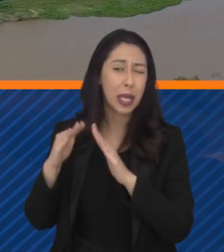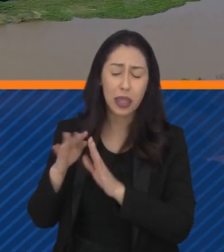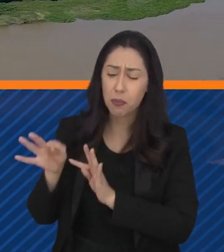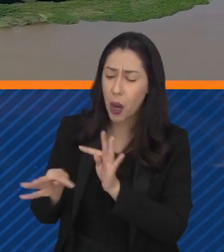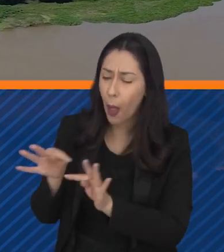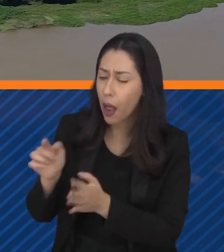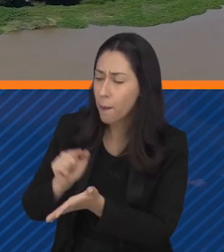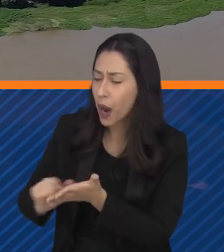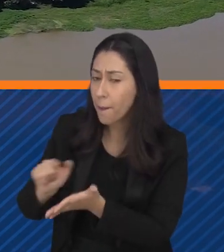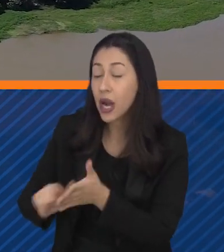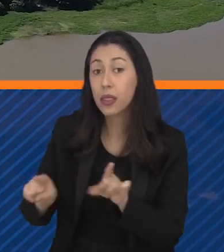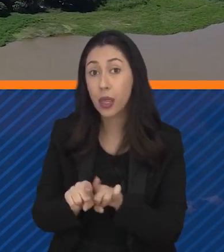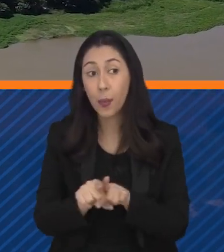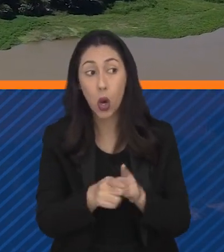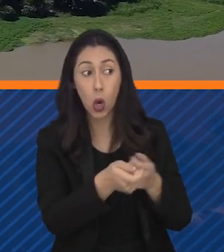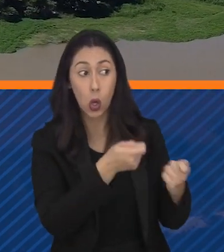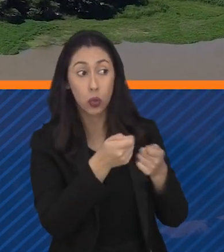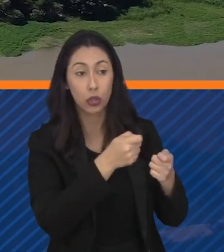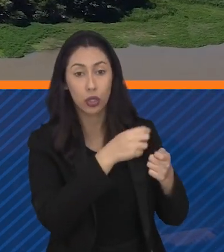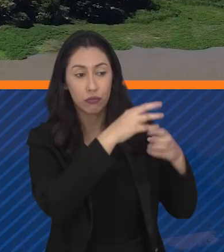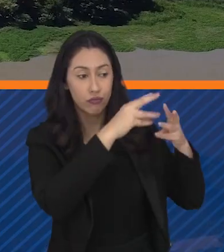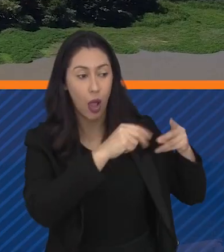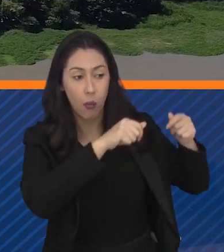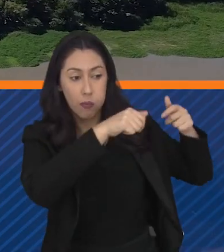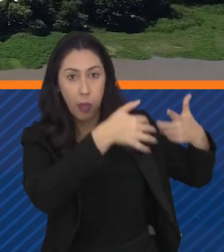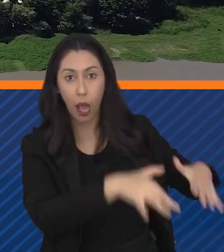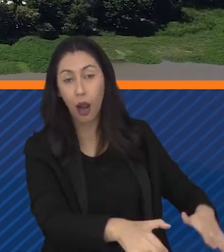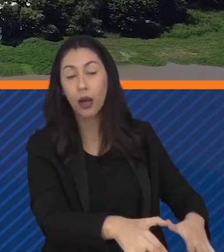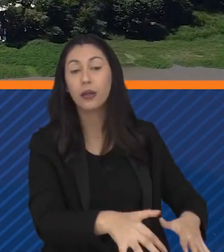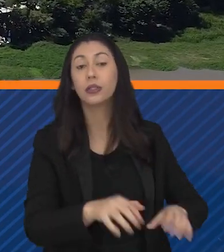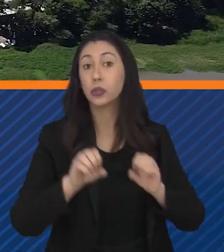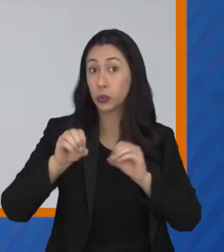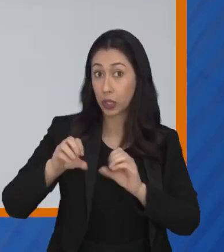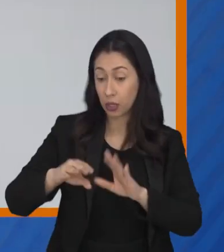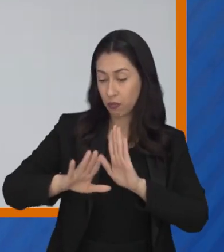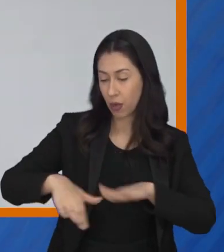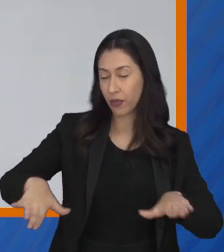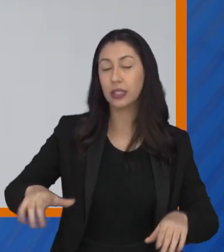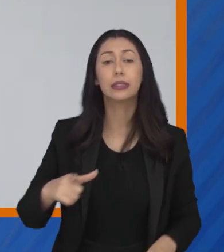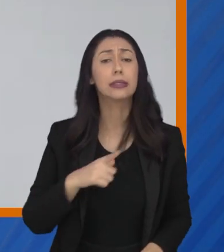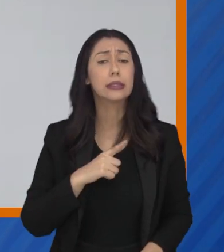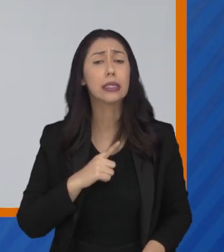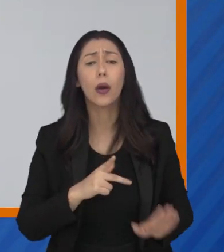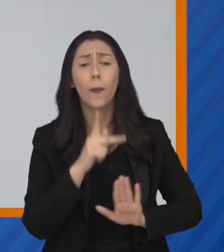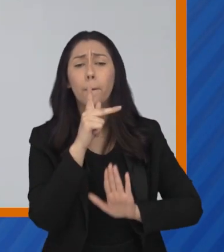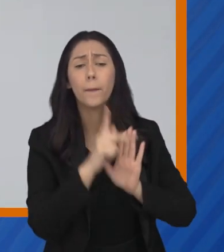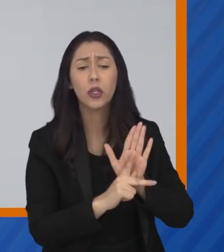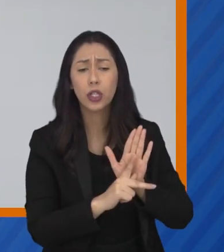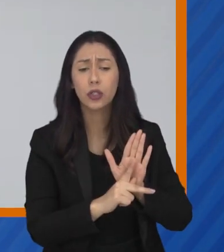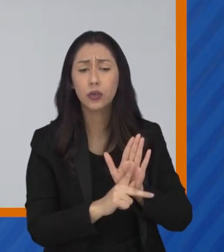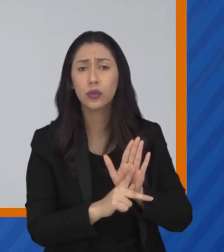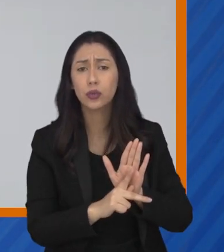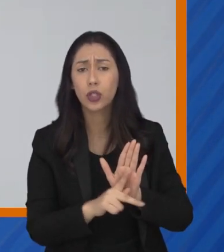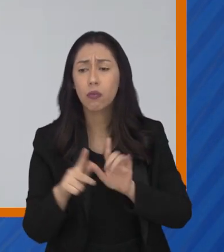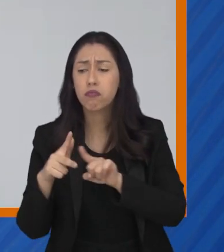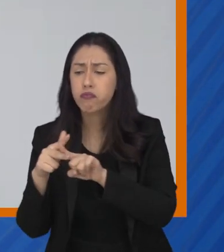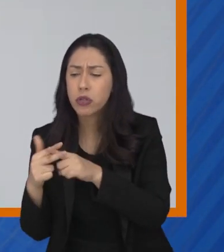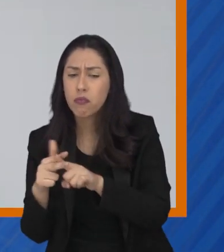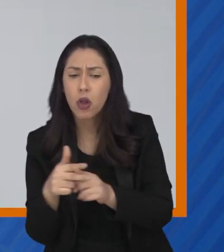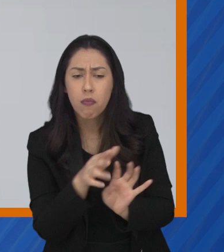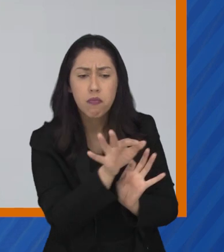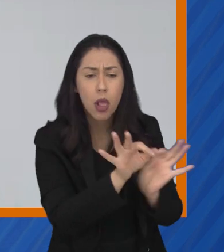esgoto doméstico, controle de processos erosivos e educação infantil. Nós temos projetos de restauração ecológica,